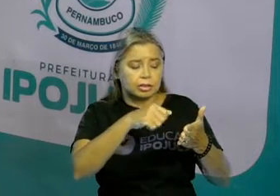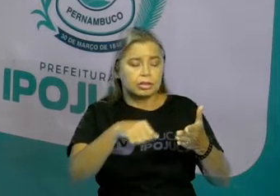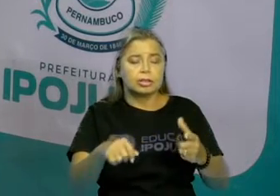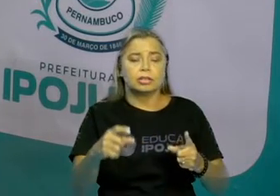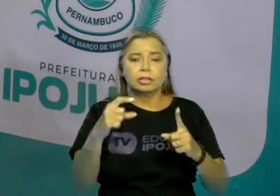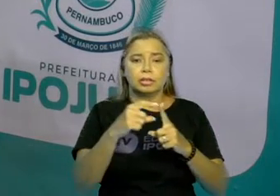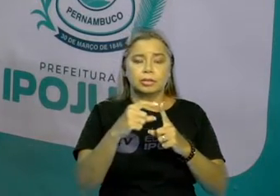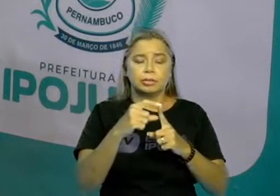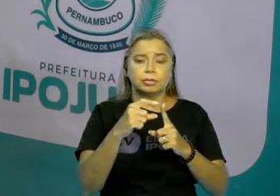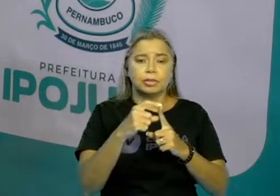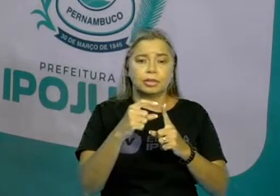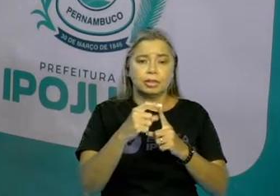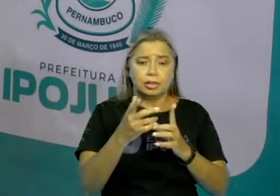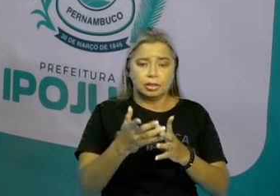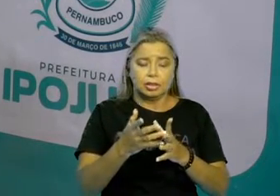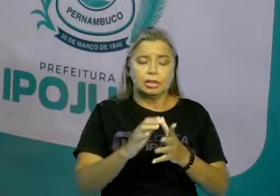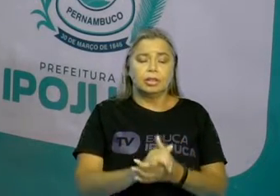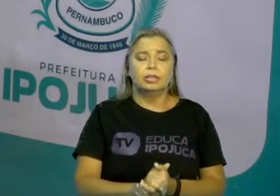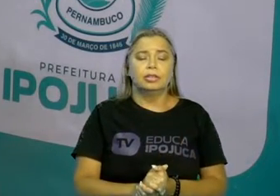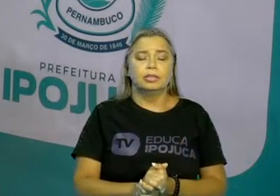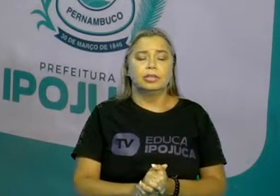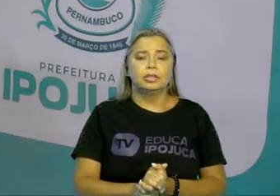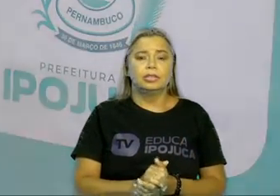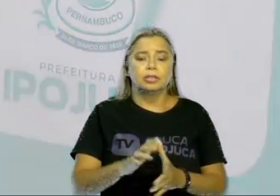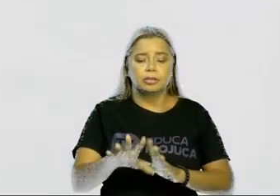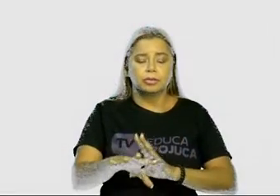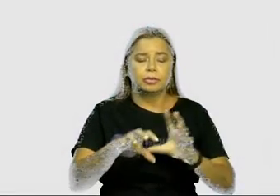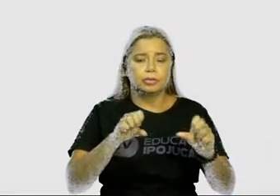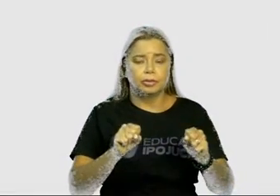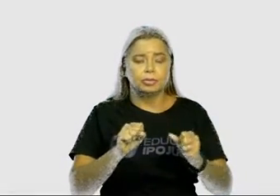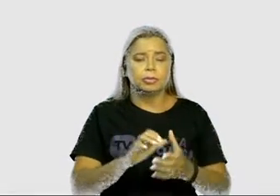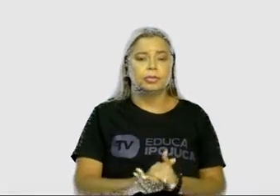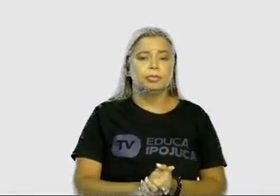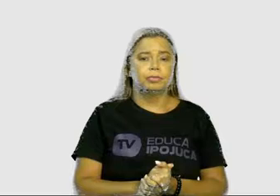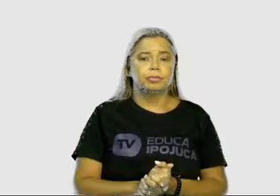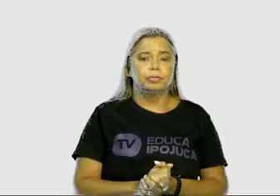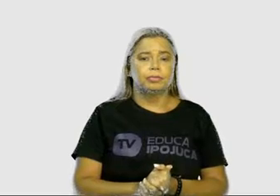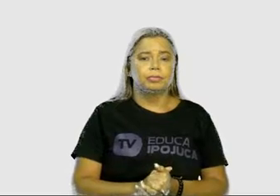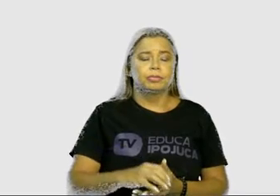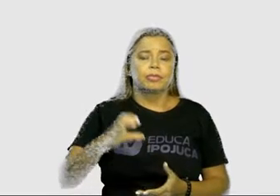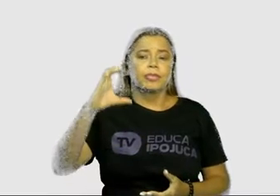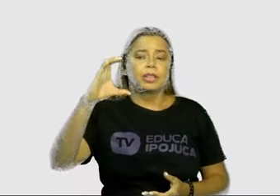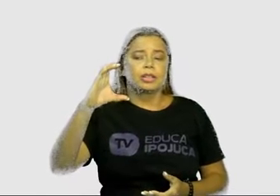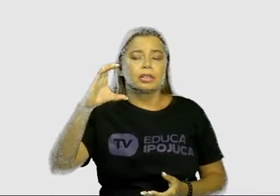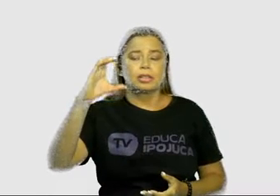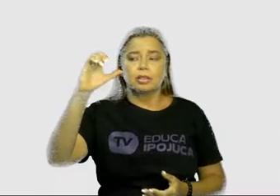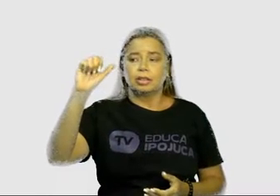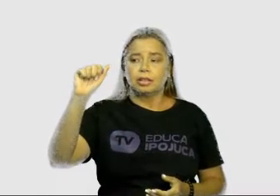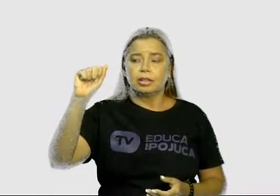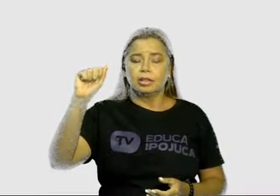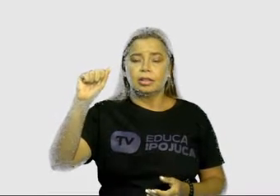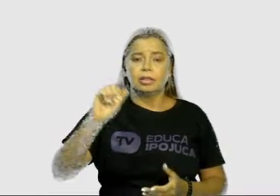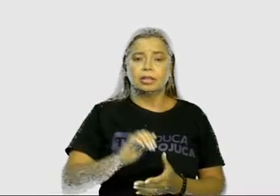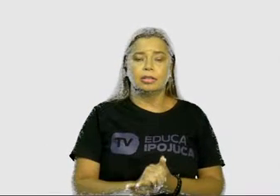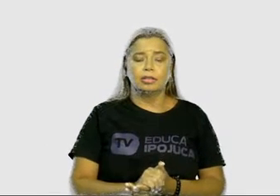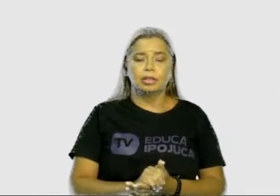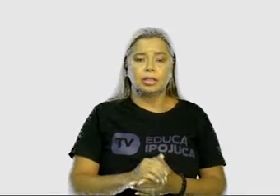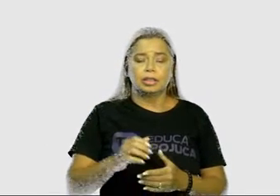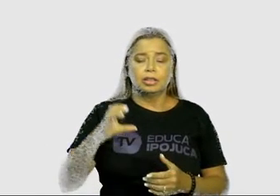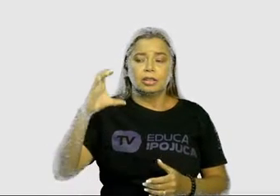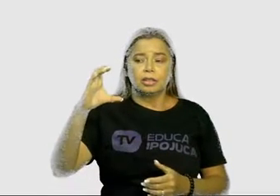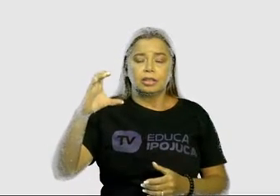sílabas e letras se dá da seguinte forma. O C mais A vai dar o quê? O cá.